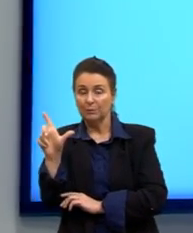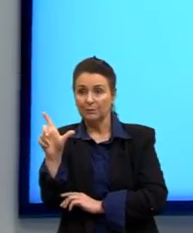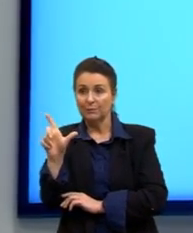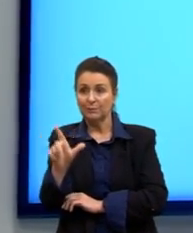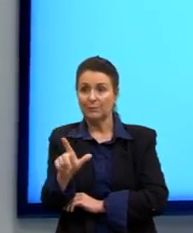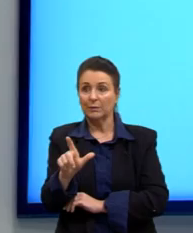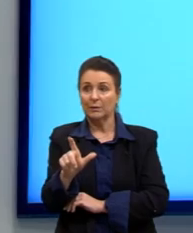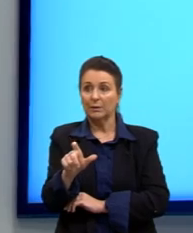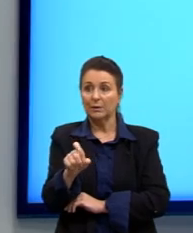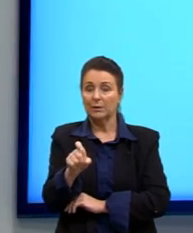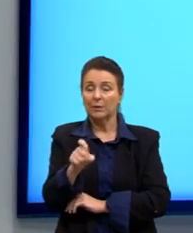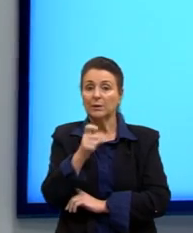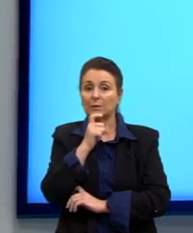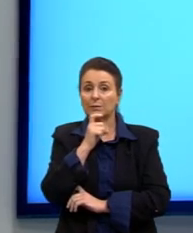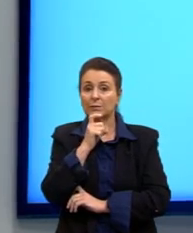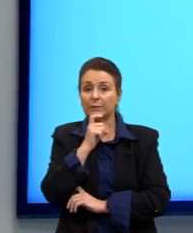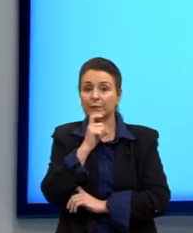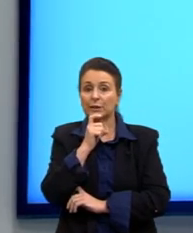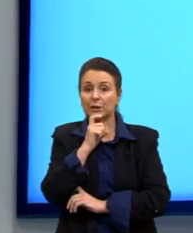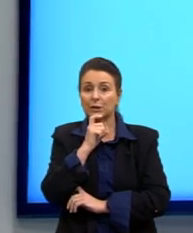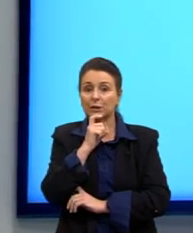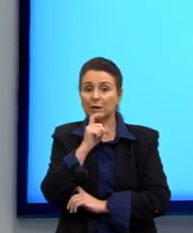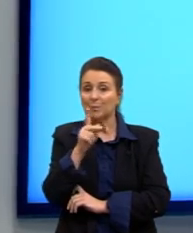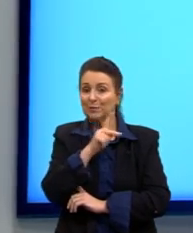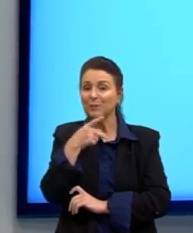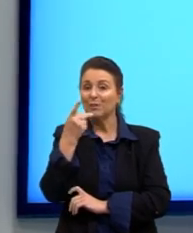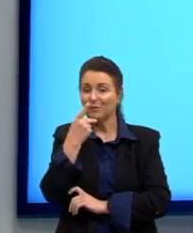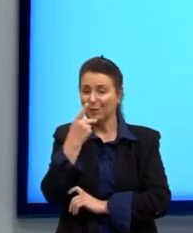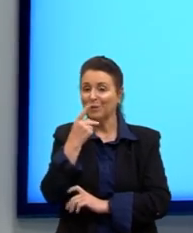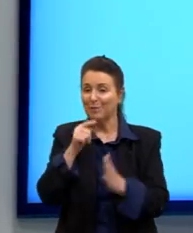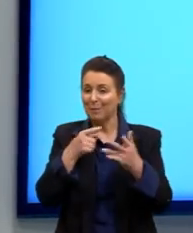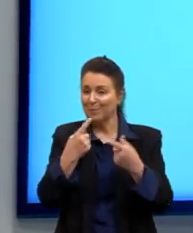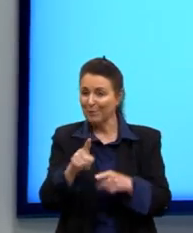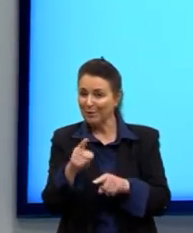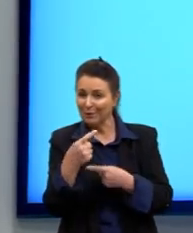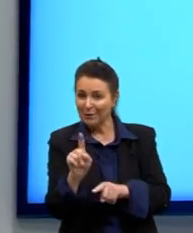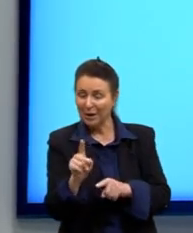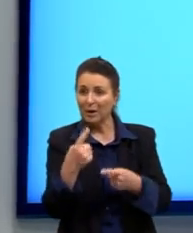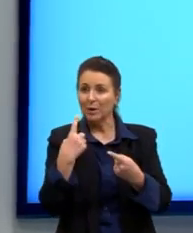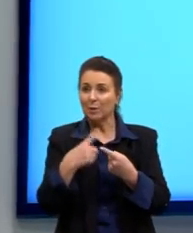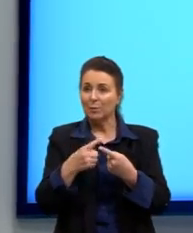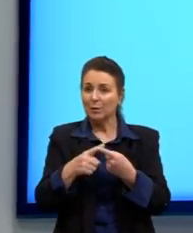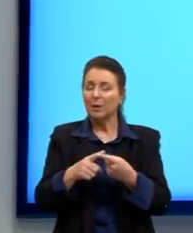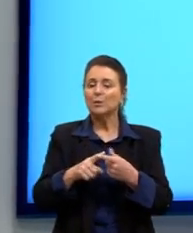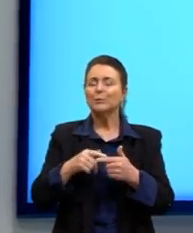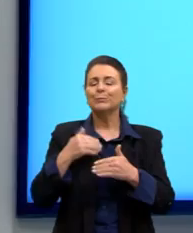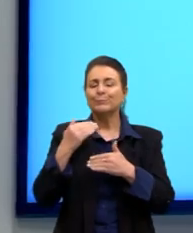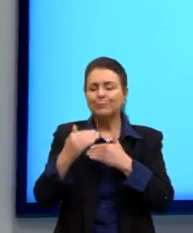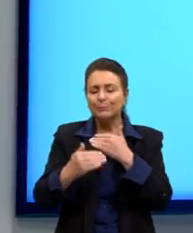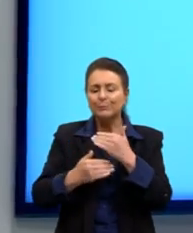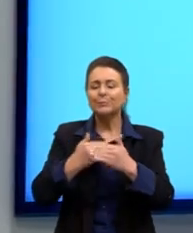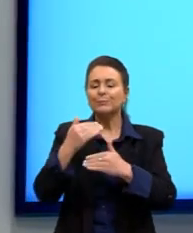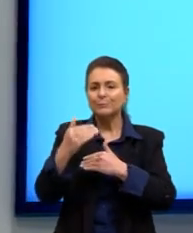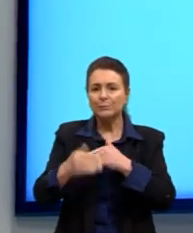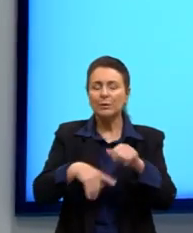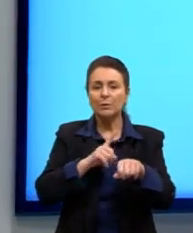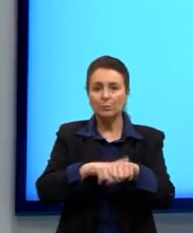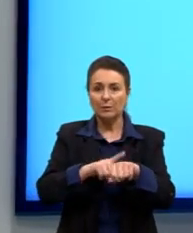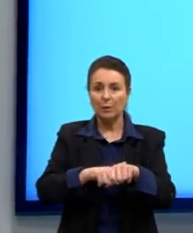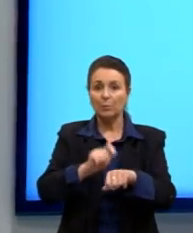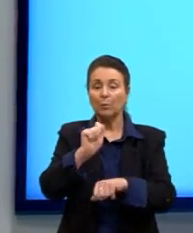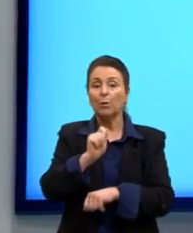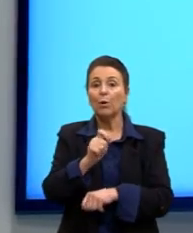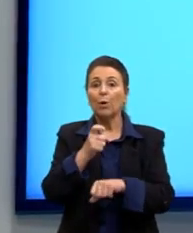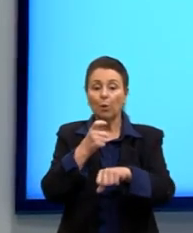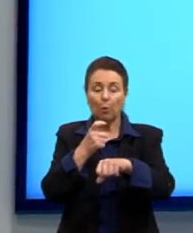está verde, eu falei de propósito, certo? Porque, na verdade, depois de um certo tempo, foi visto que o verde